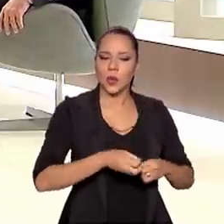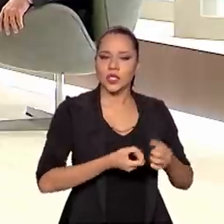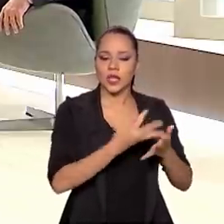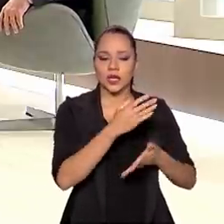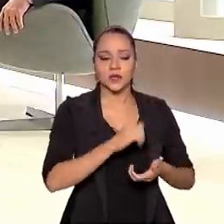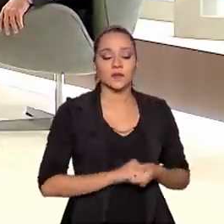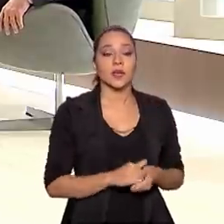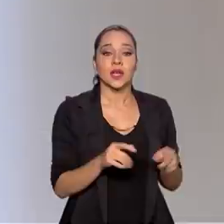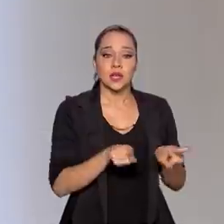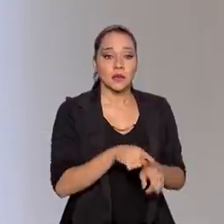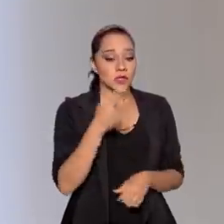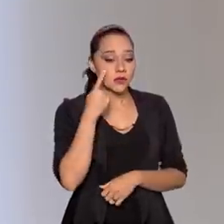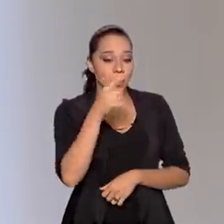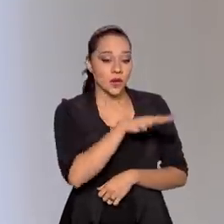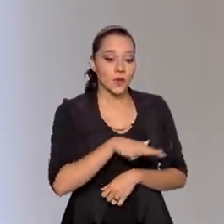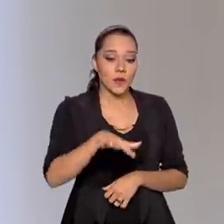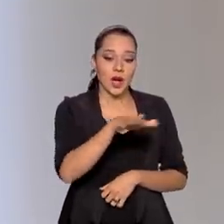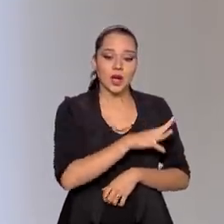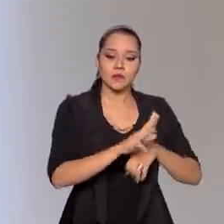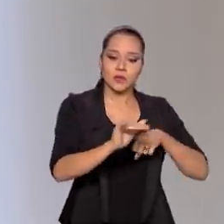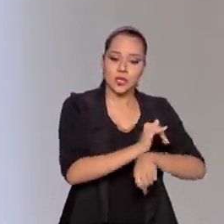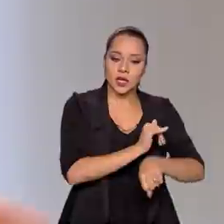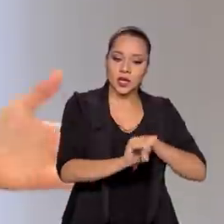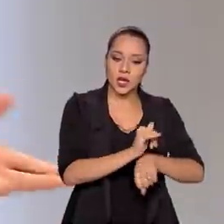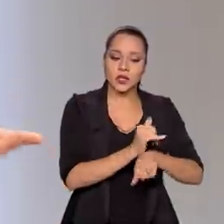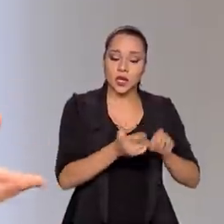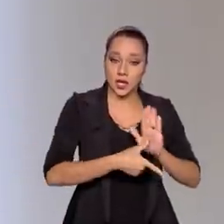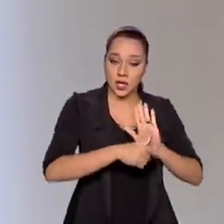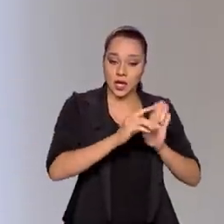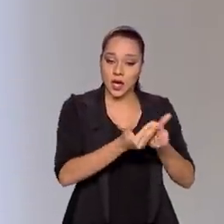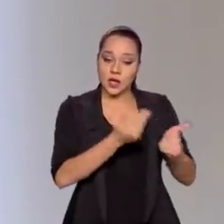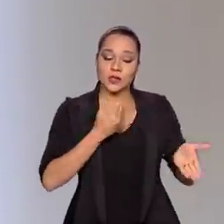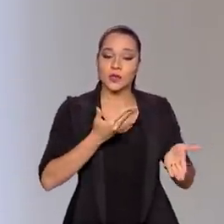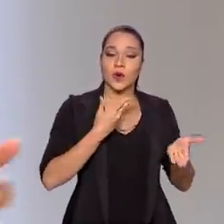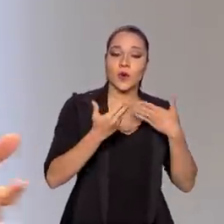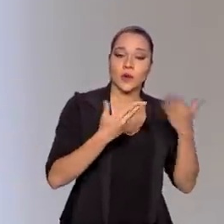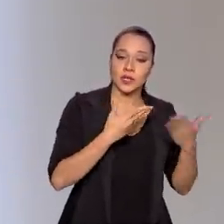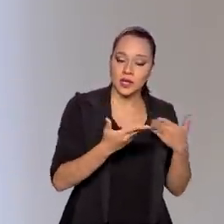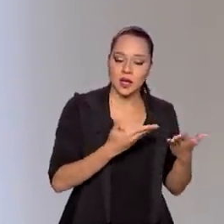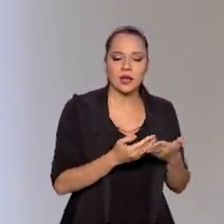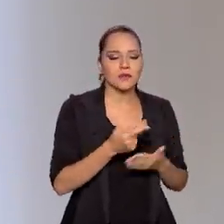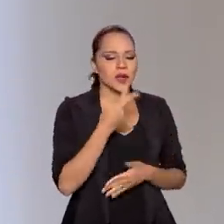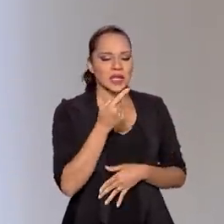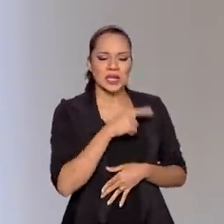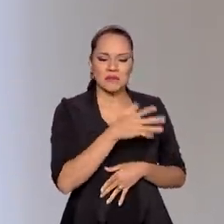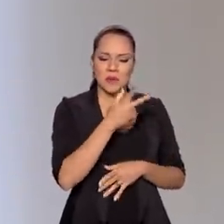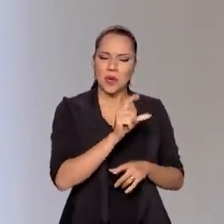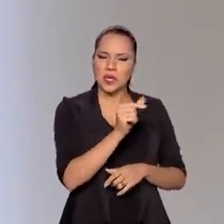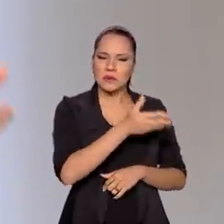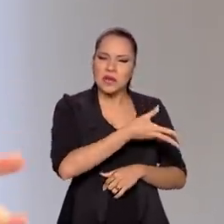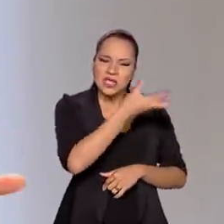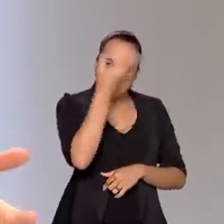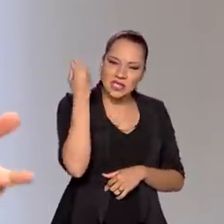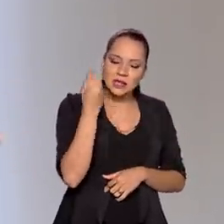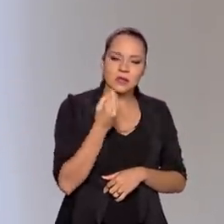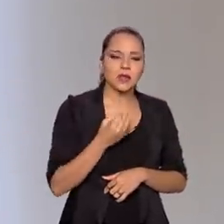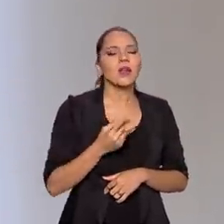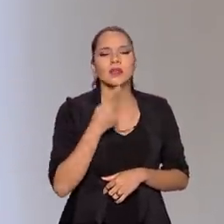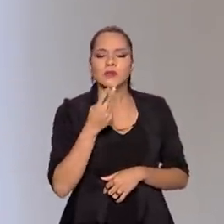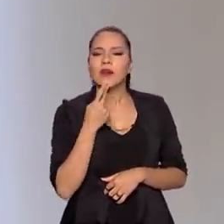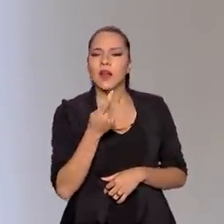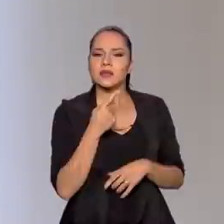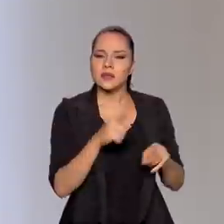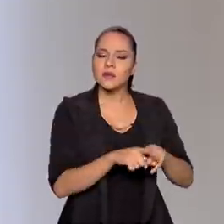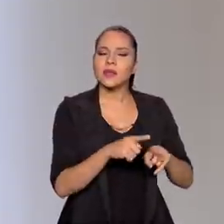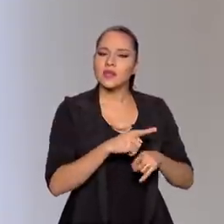e a gente vê que é um setor realmente muito estratégico, que o senhor, antes da gente começar a conversar aqui, dizia que estava um pouco esquecido, né? Eu queria que o falasse disso